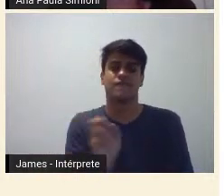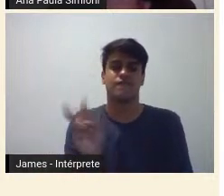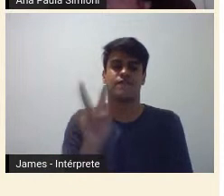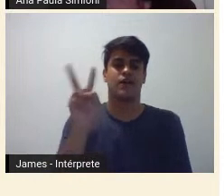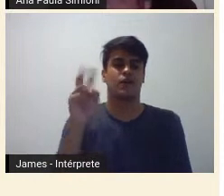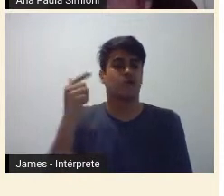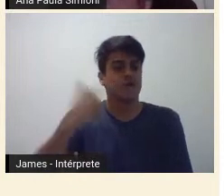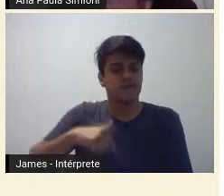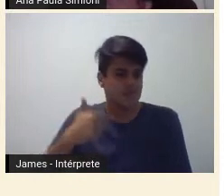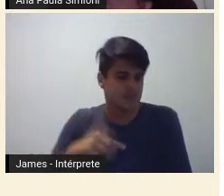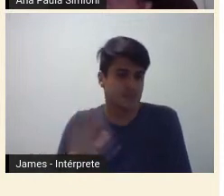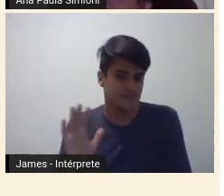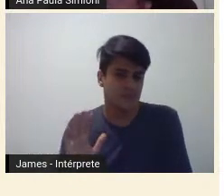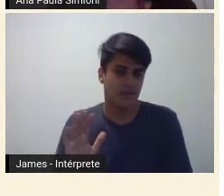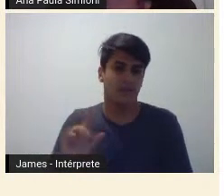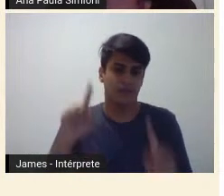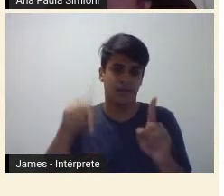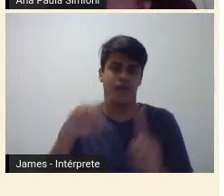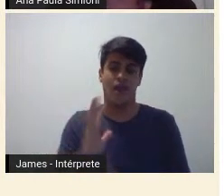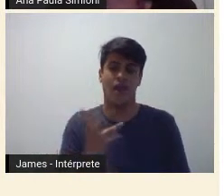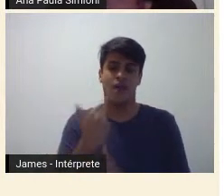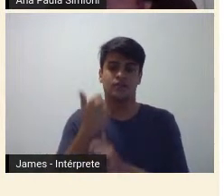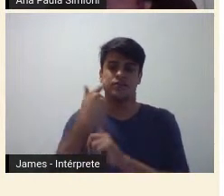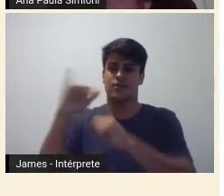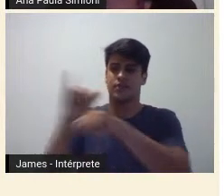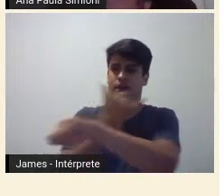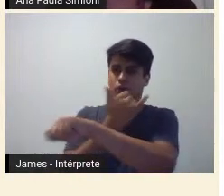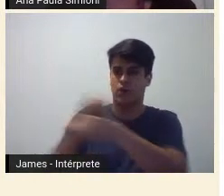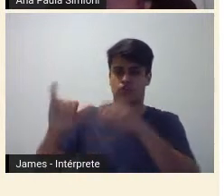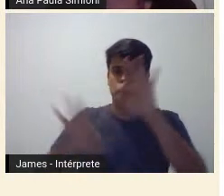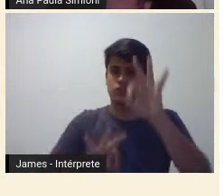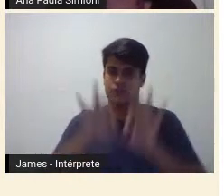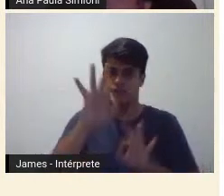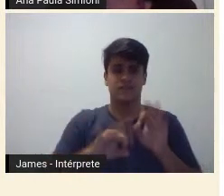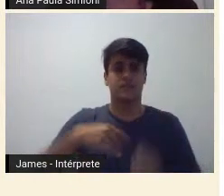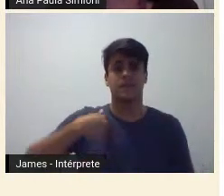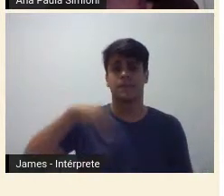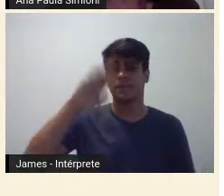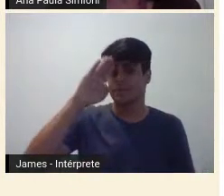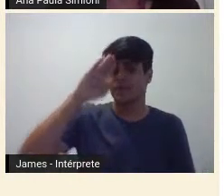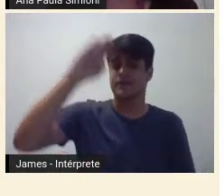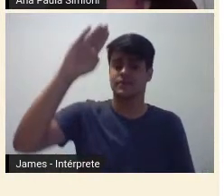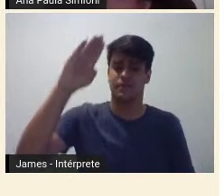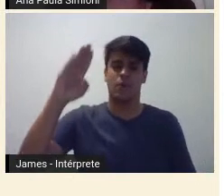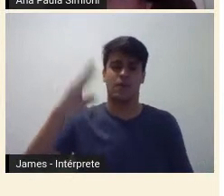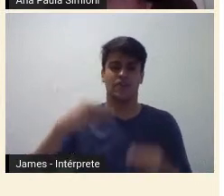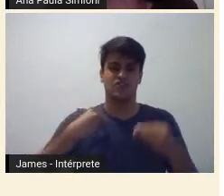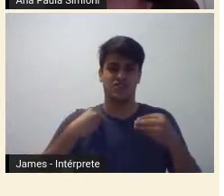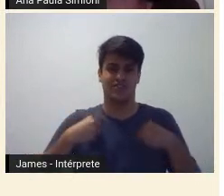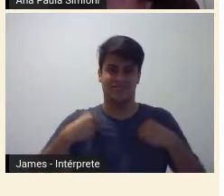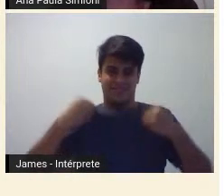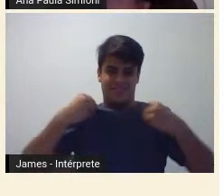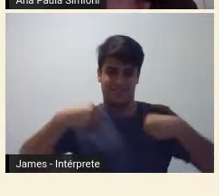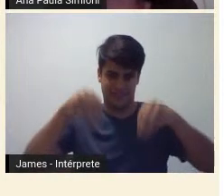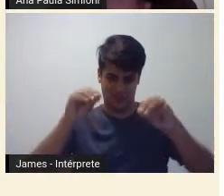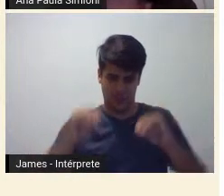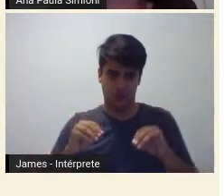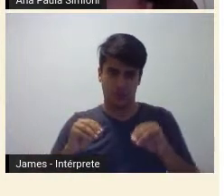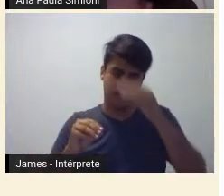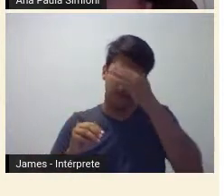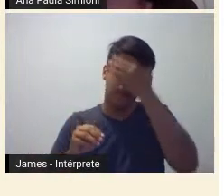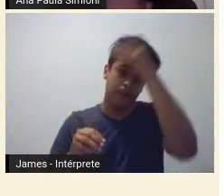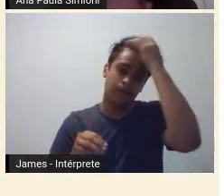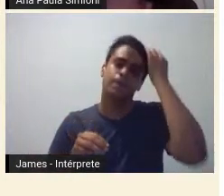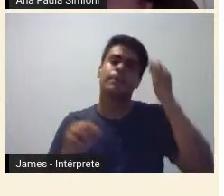artístico, que são as artes decorativas, especialmente as artes de caráter têxtil, né. Noto, a partir